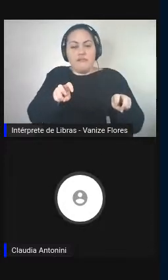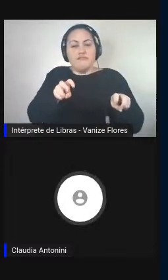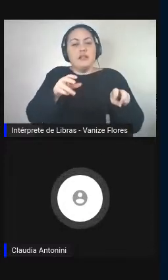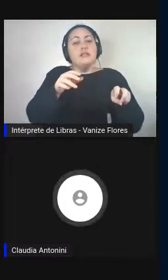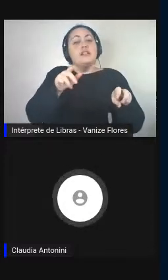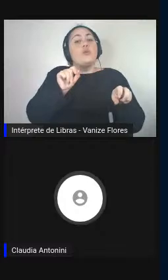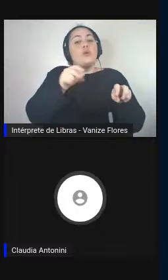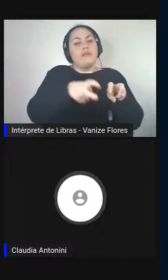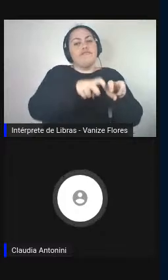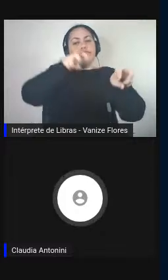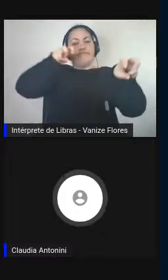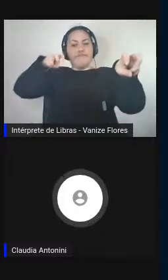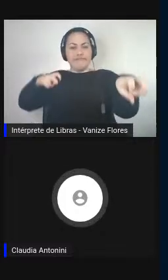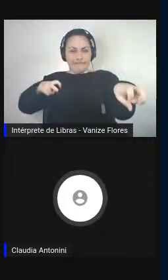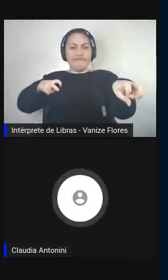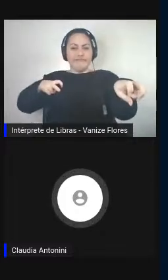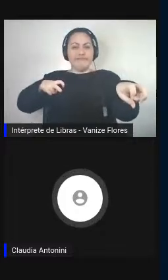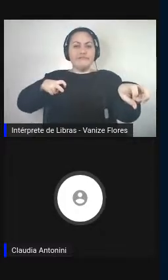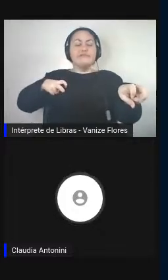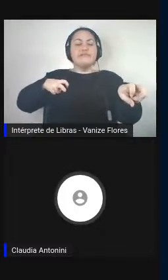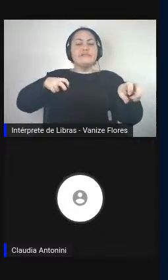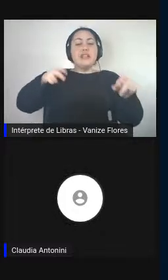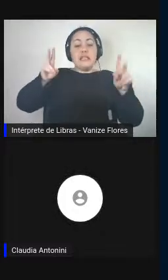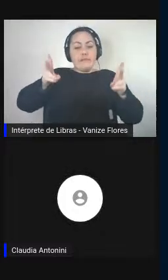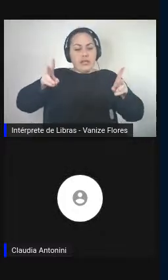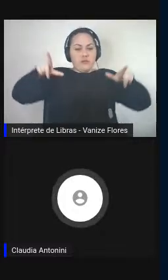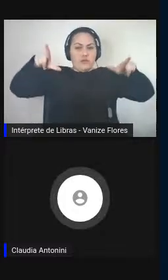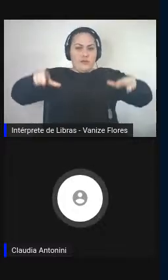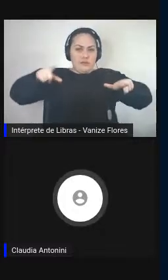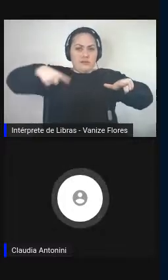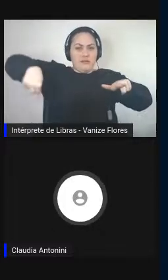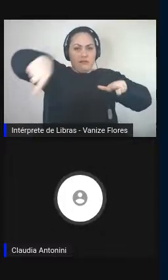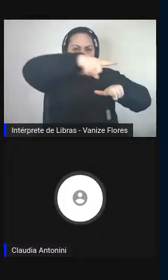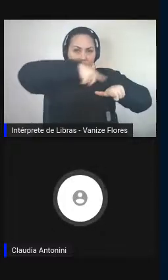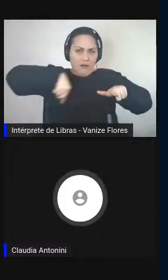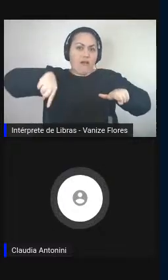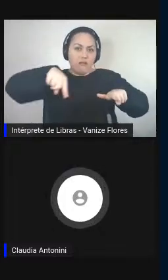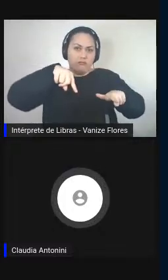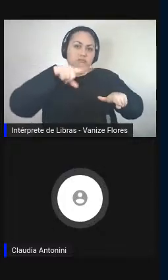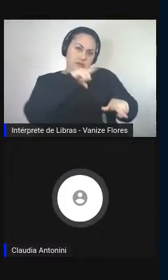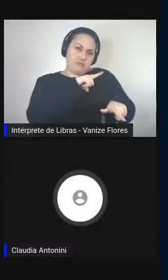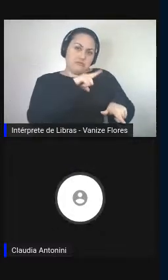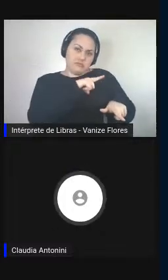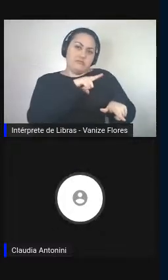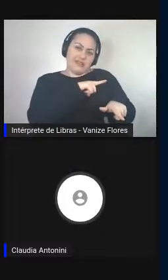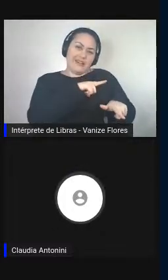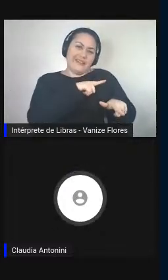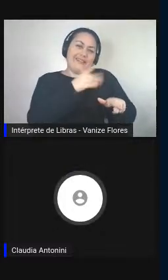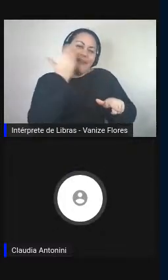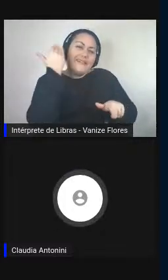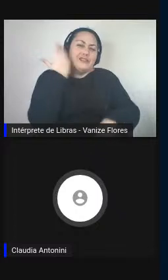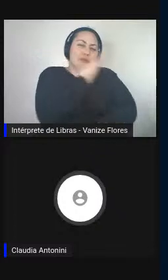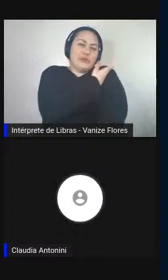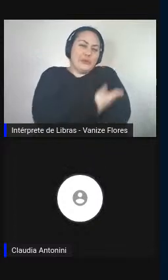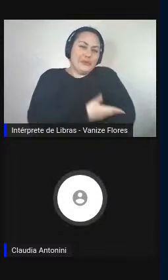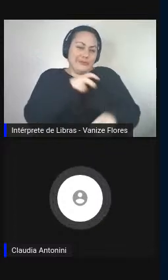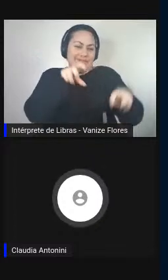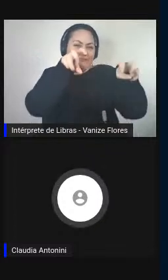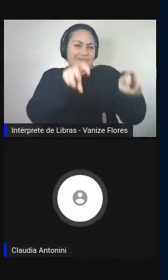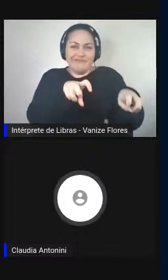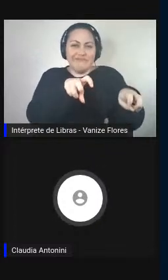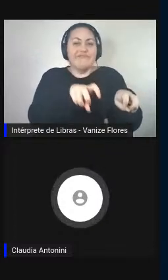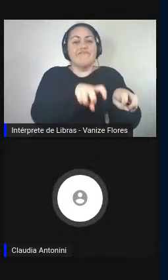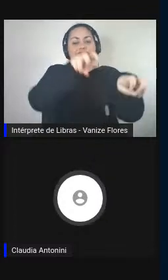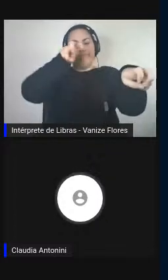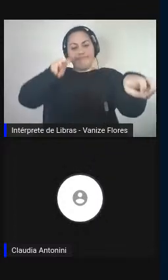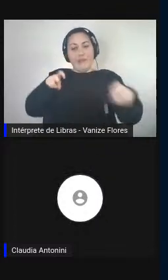presença direta, sempre no ambiente em que acontecia o evento de comunicação, mas foi